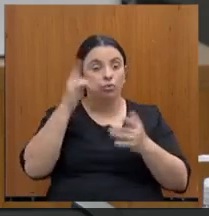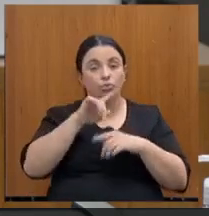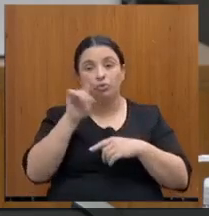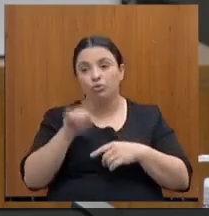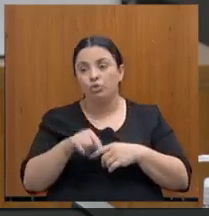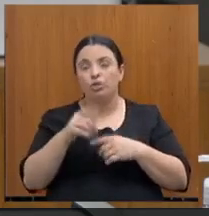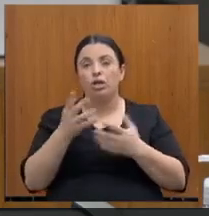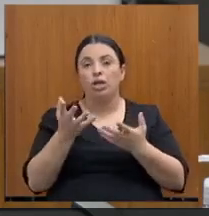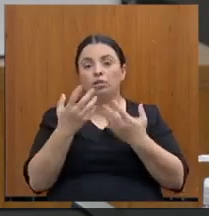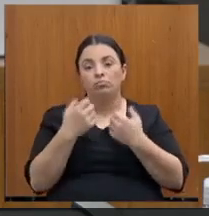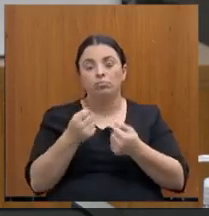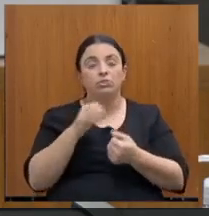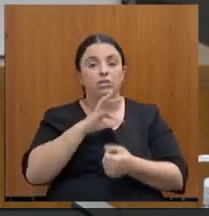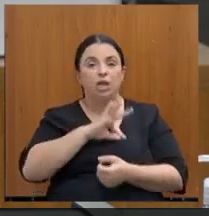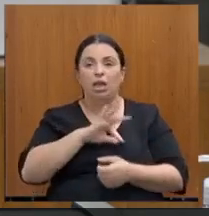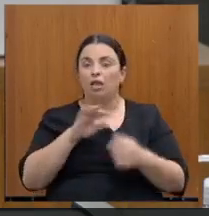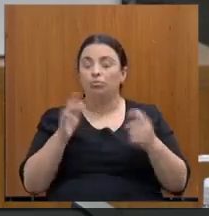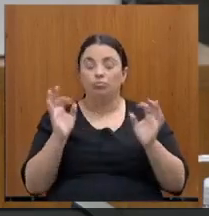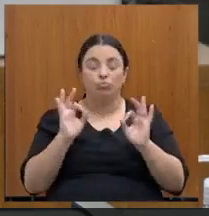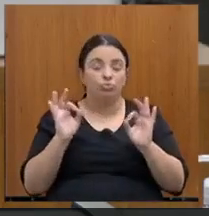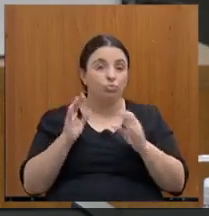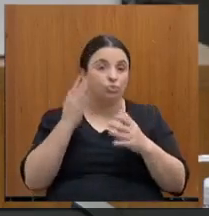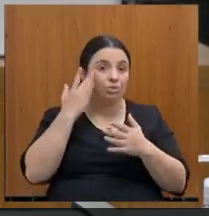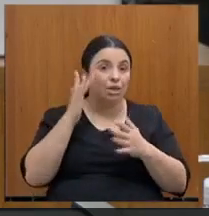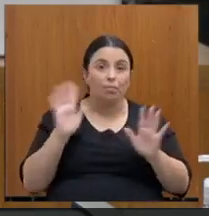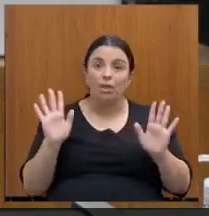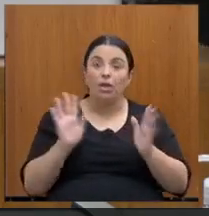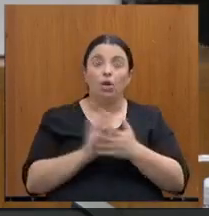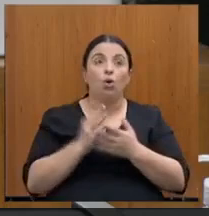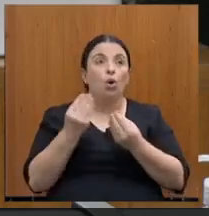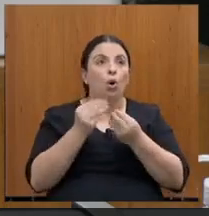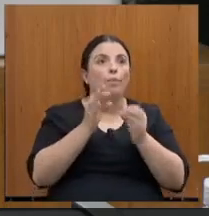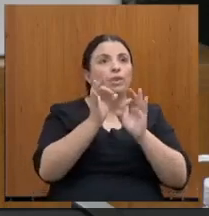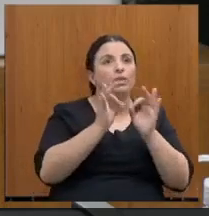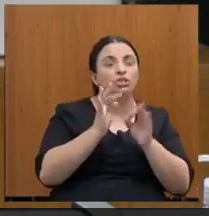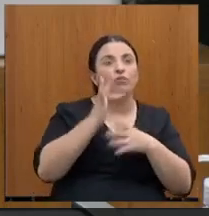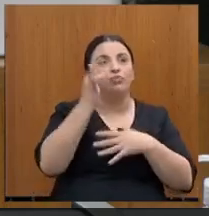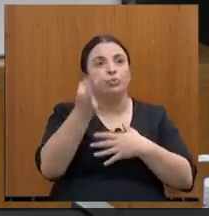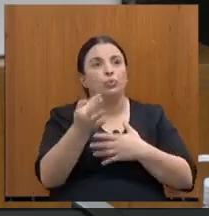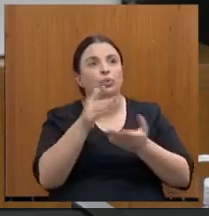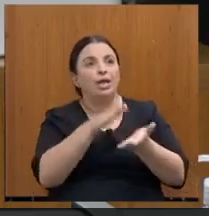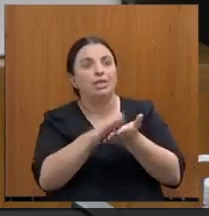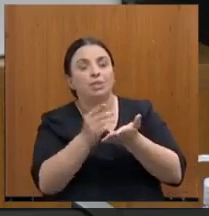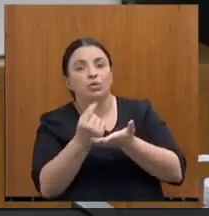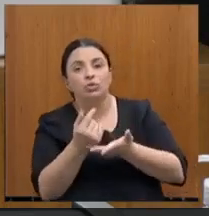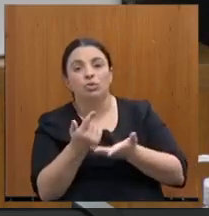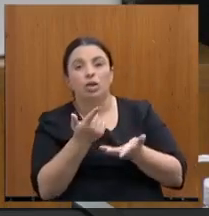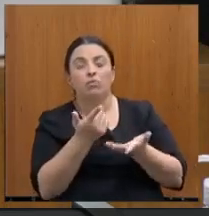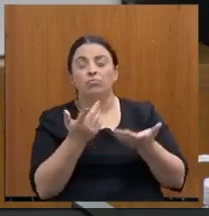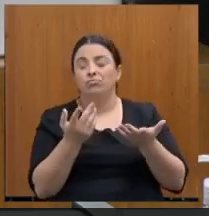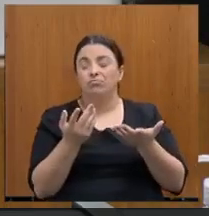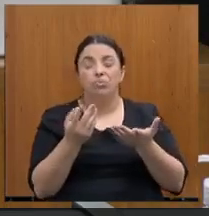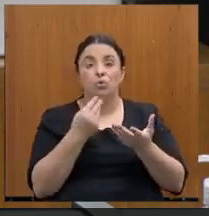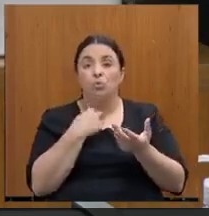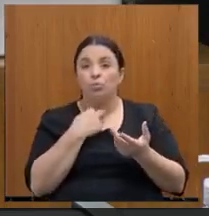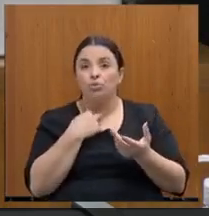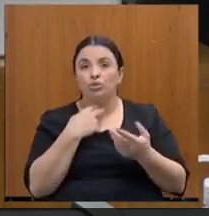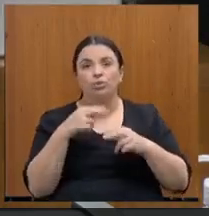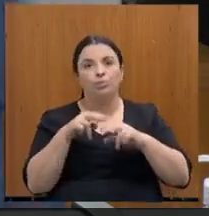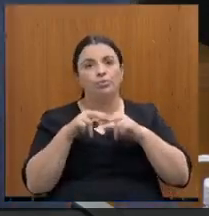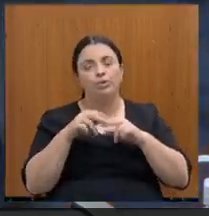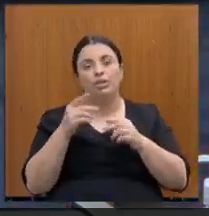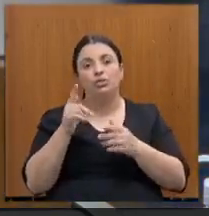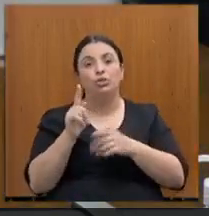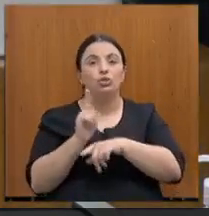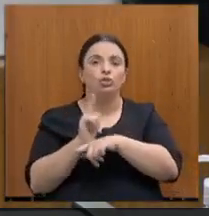não tinham nem como se planejar porque não havia um compromisso, uma credibilidade por parte da gestão anterior em